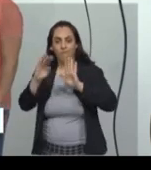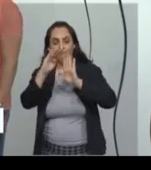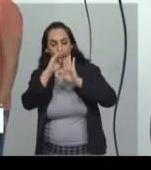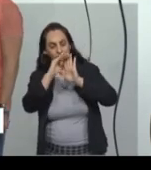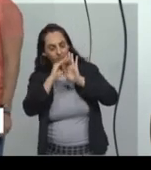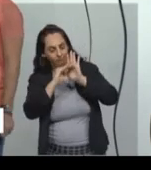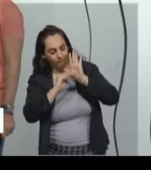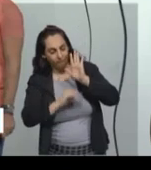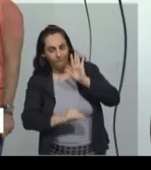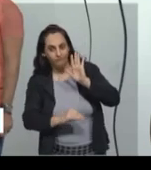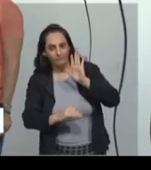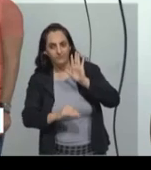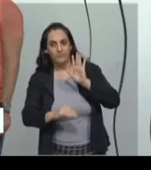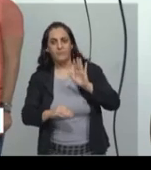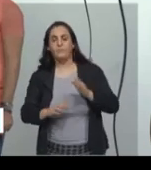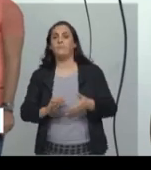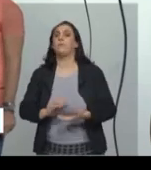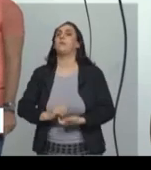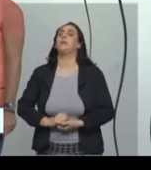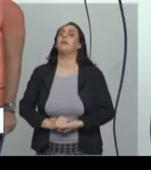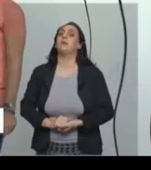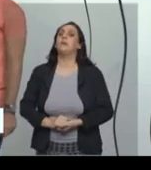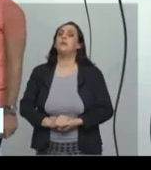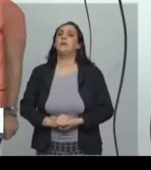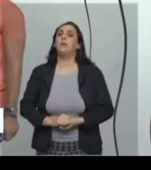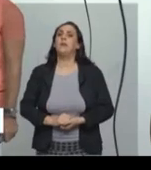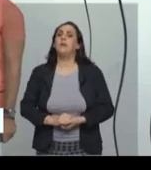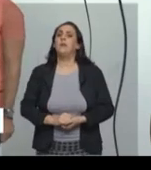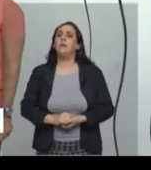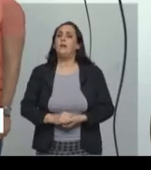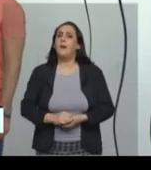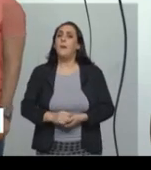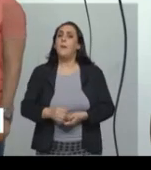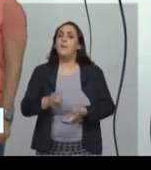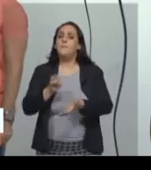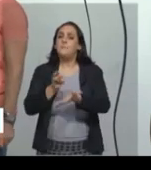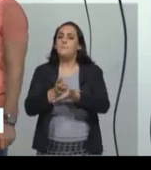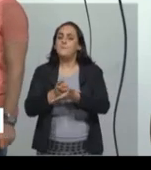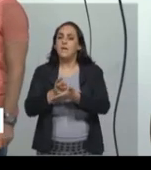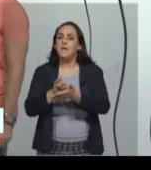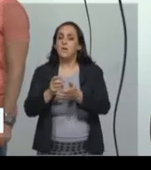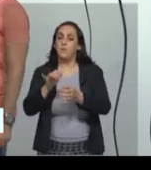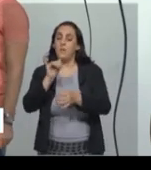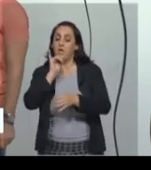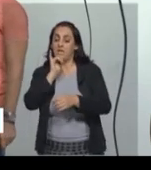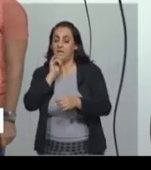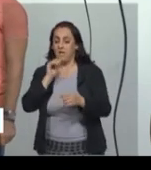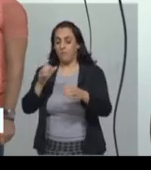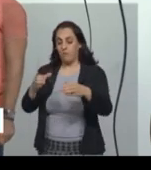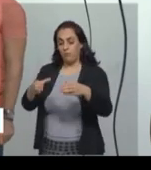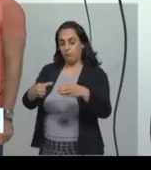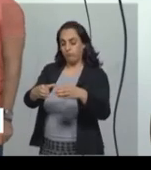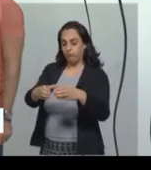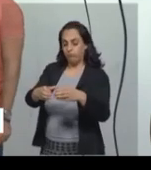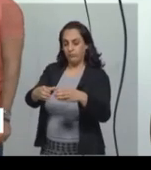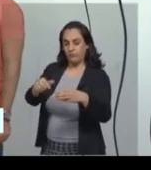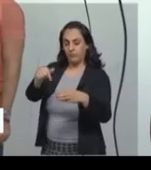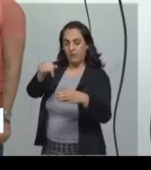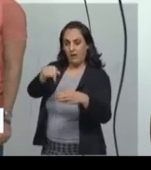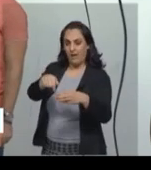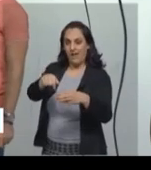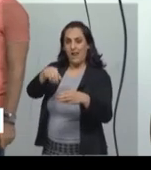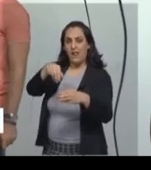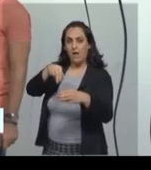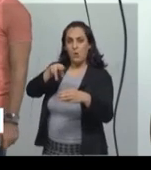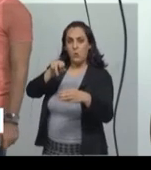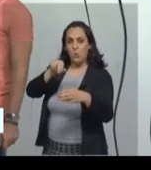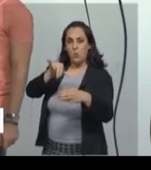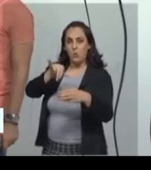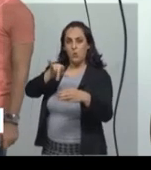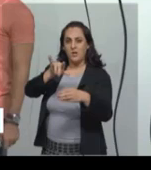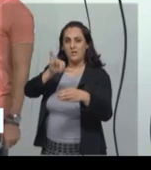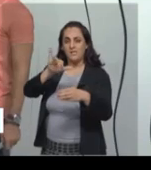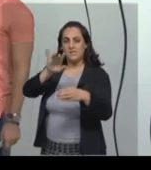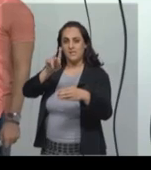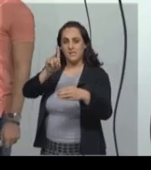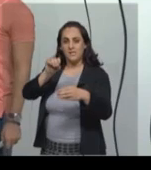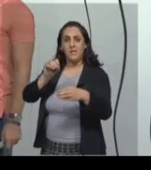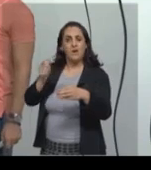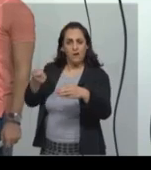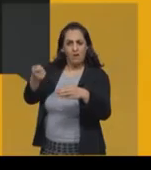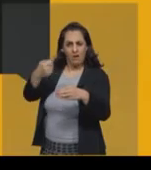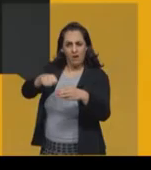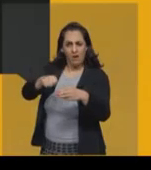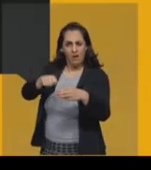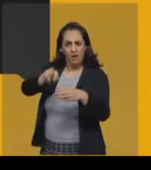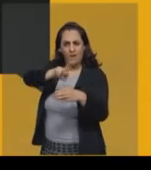o mesmo município pode ter várias cidades, também chamadas de distritos, de forma que o nome do